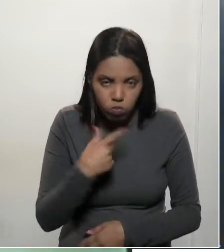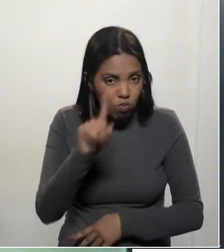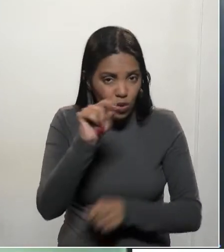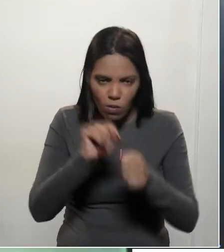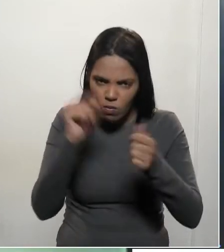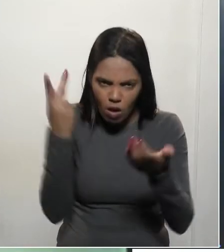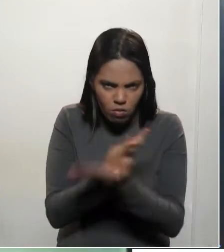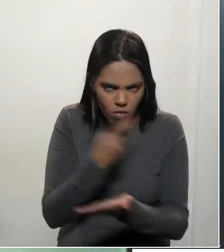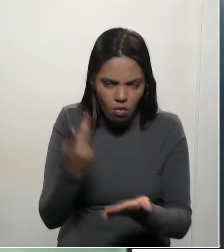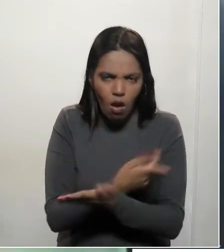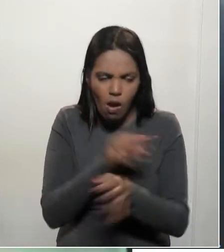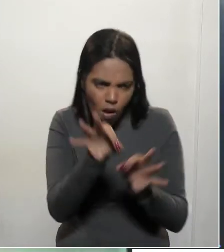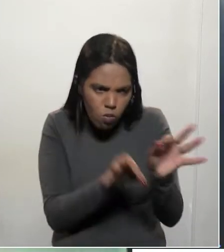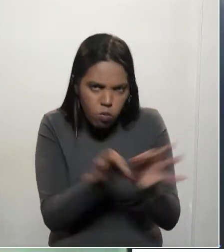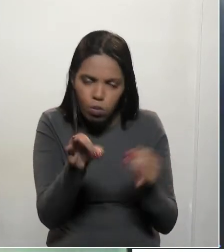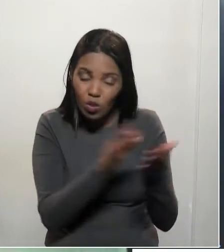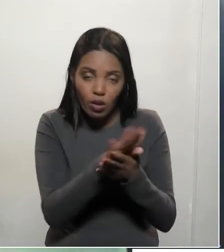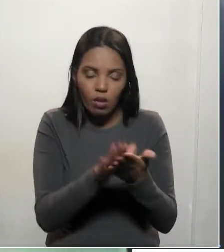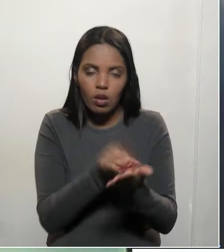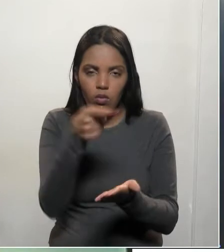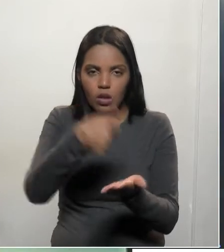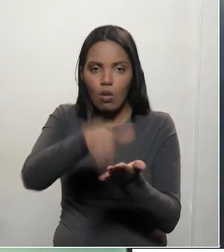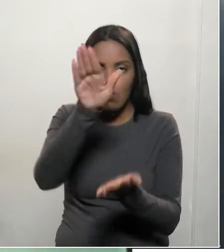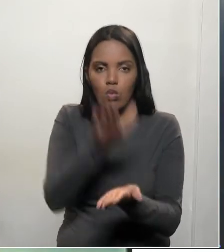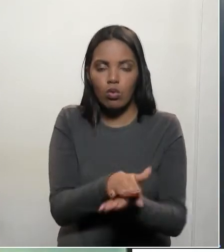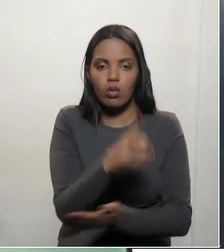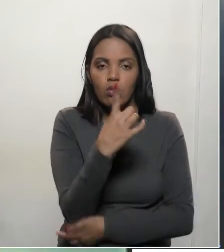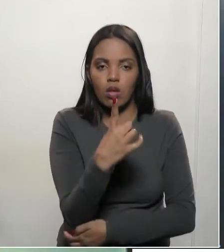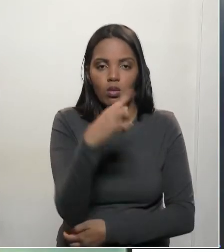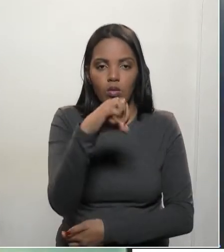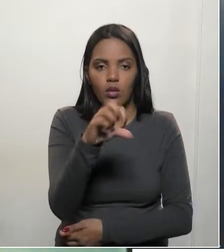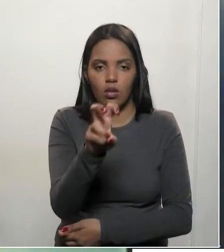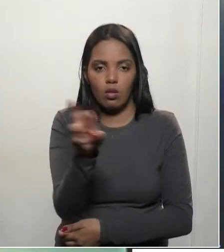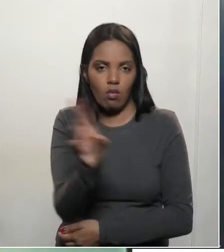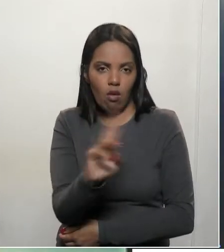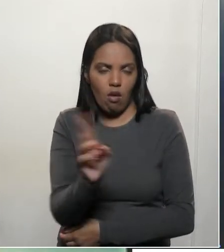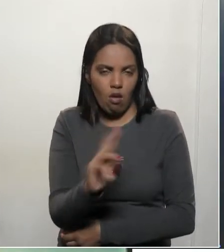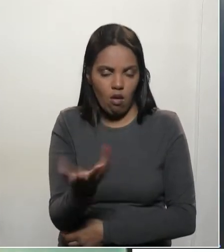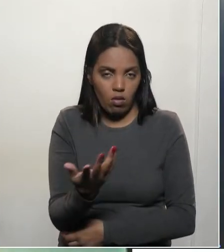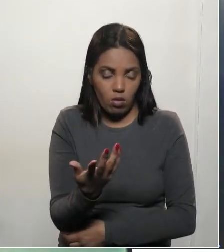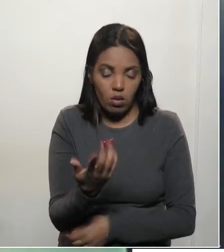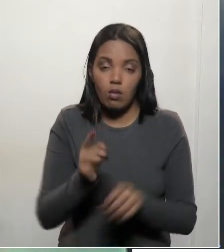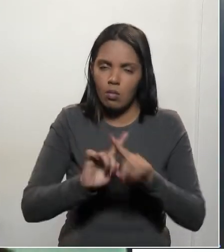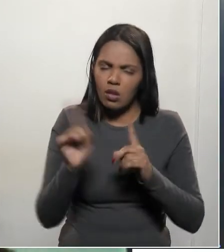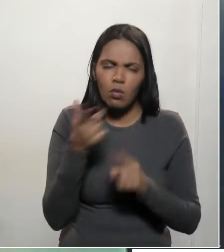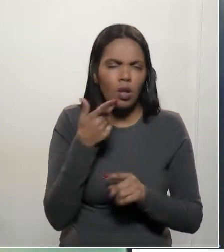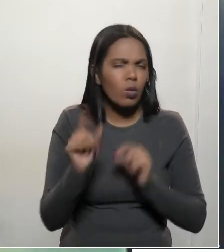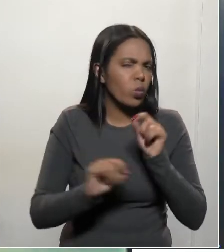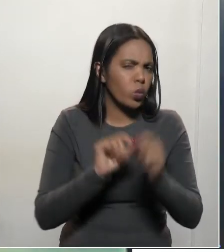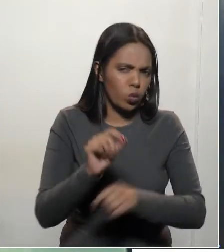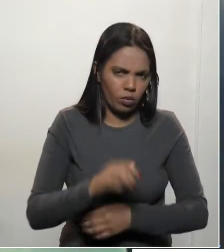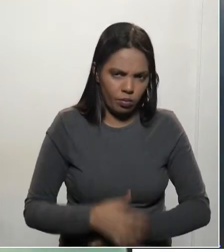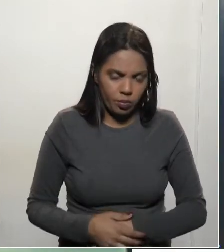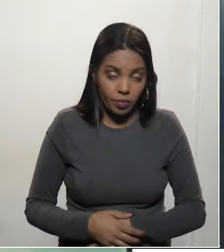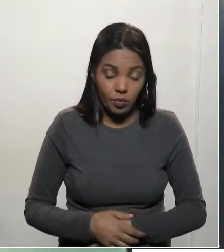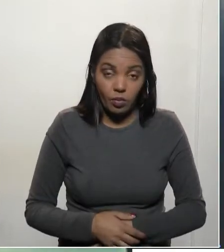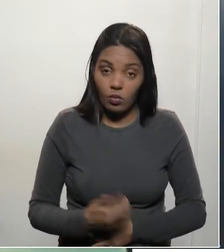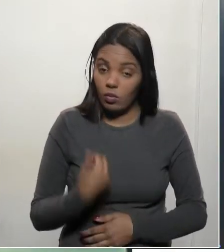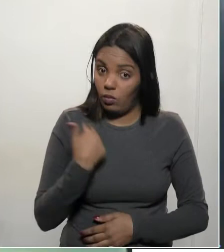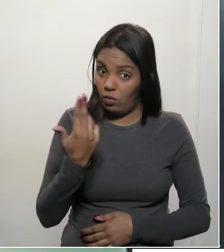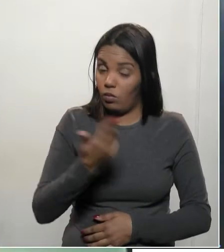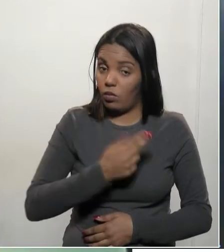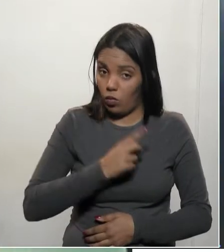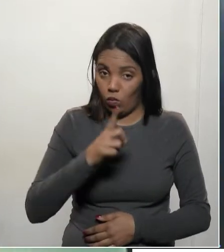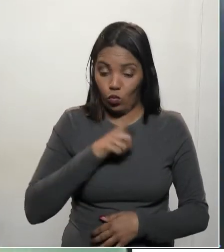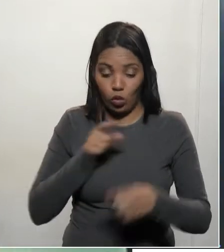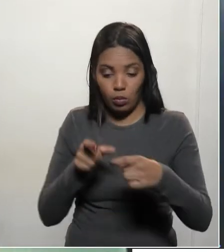195,00, que é uma multa gravíssima. Por que falo isso hoje aqui? Porque nós tínhamos de